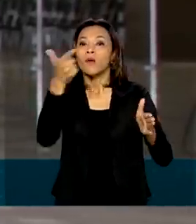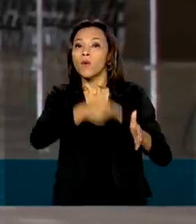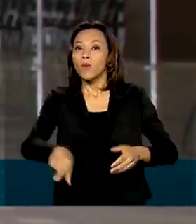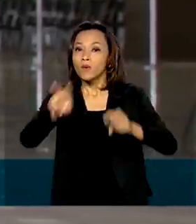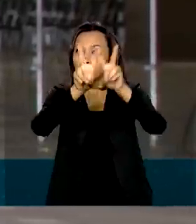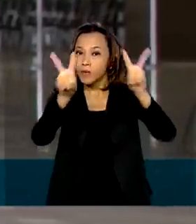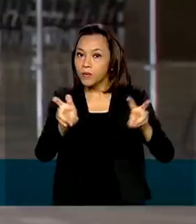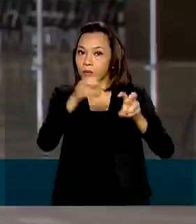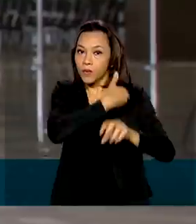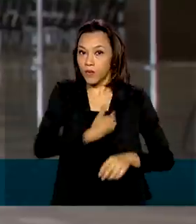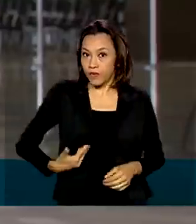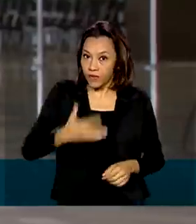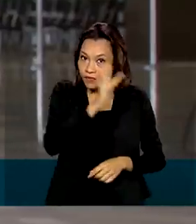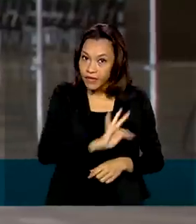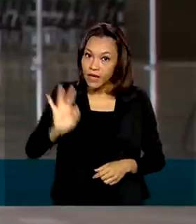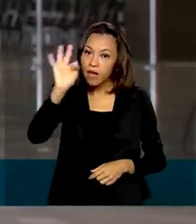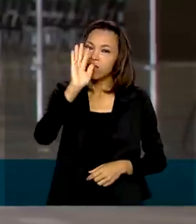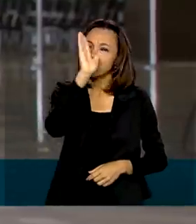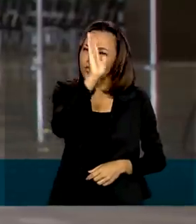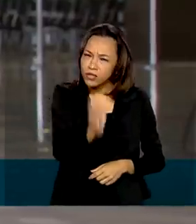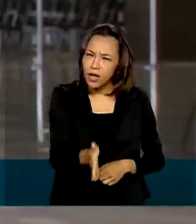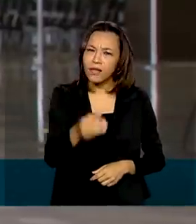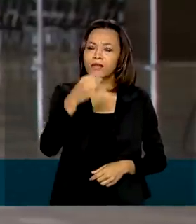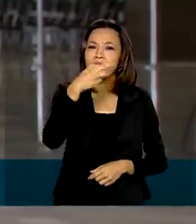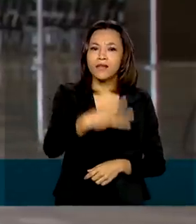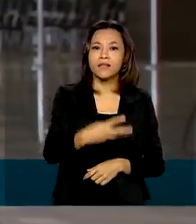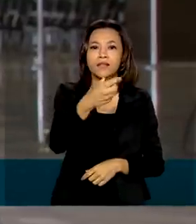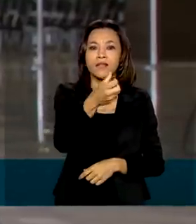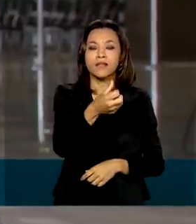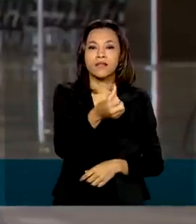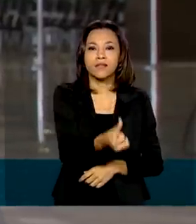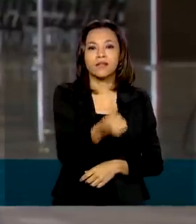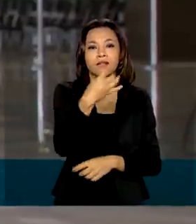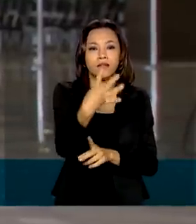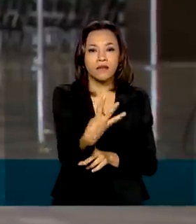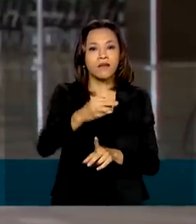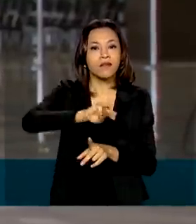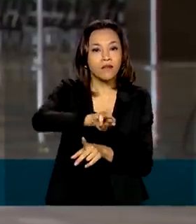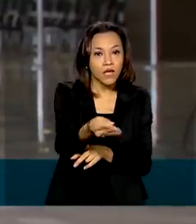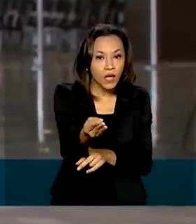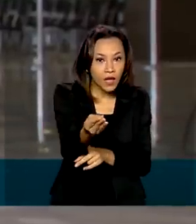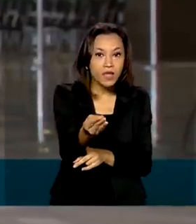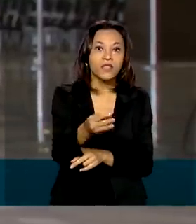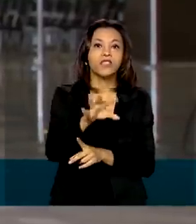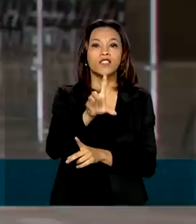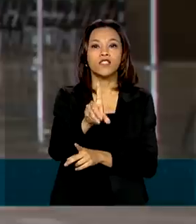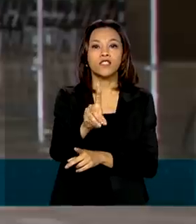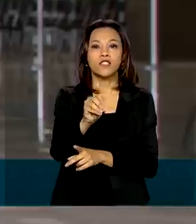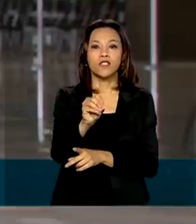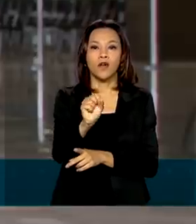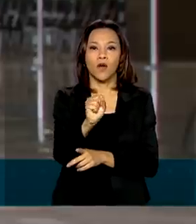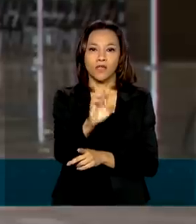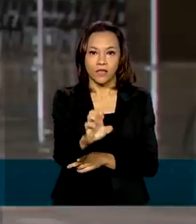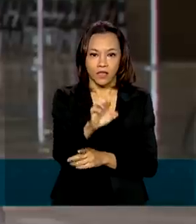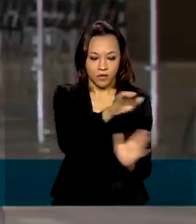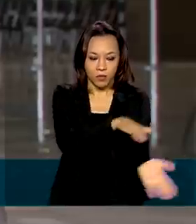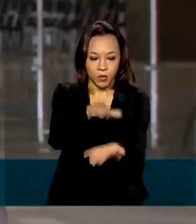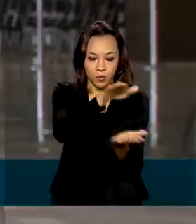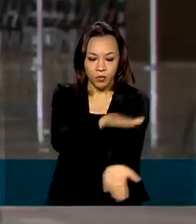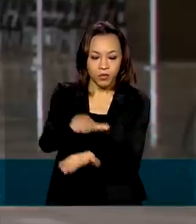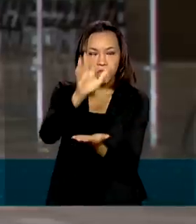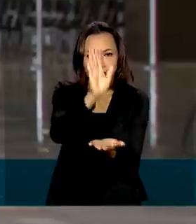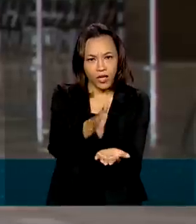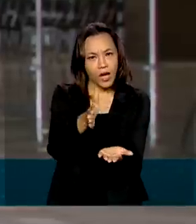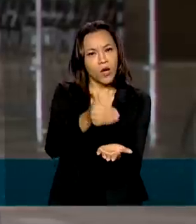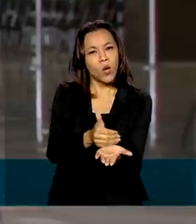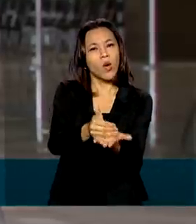governo federal já adquiriu 354 milhões de doses da vacina contra a covid-19. A expectativa é iniciar